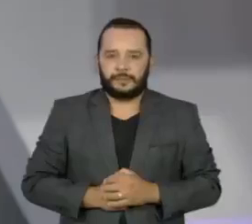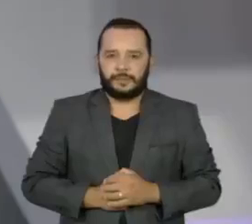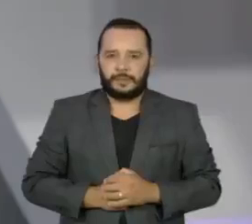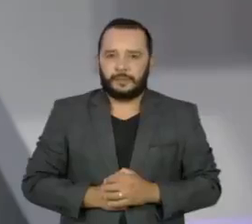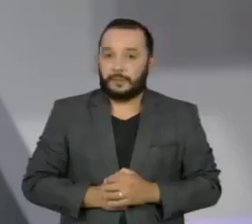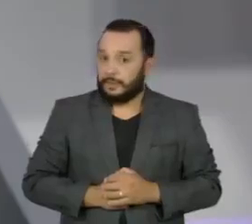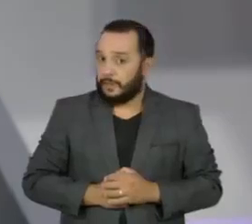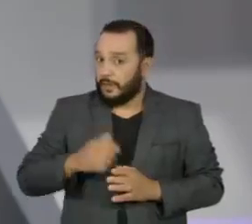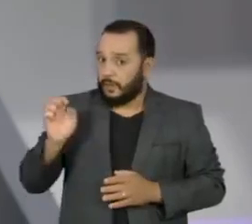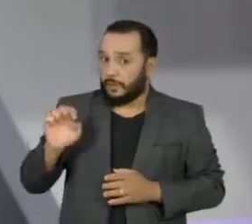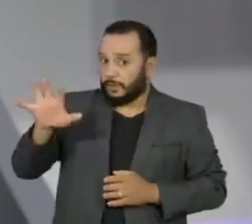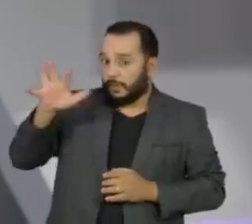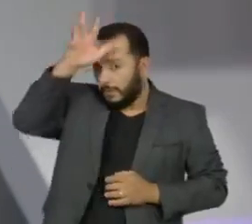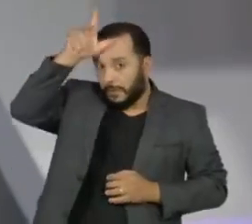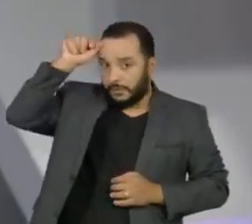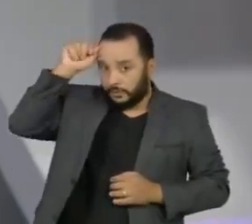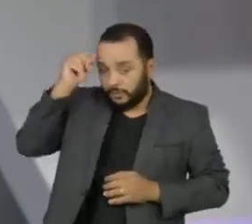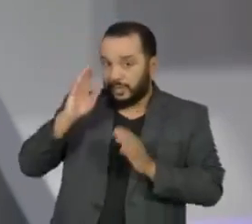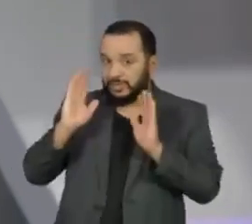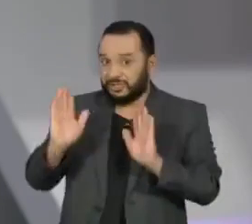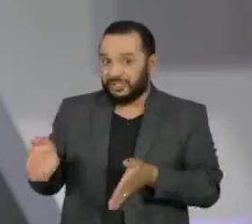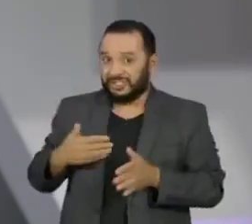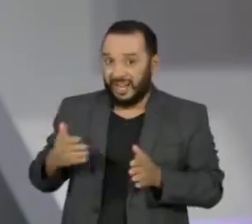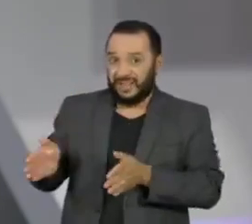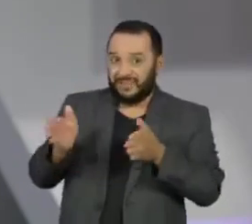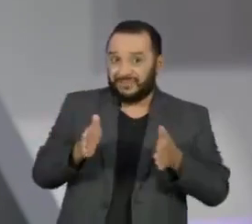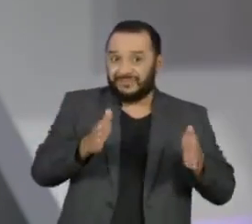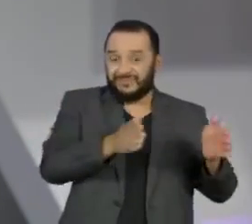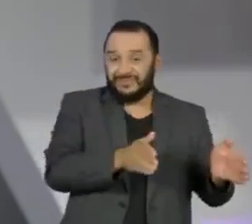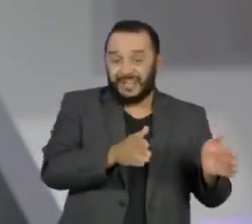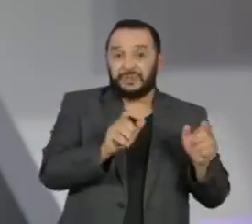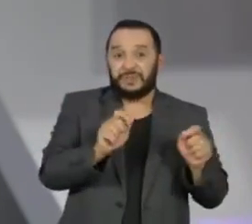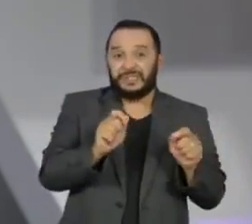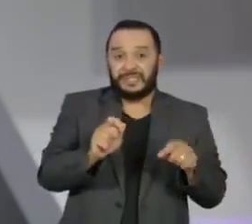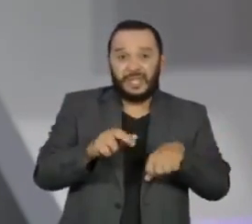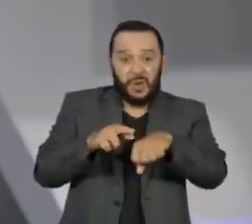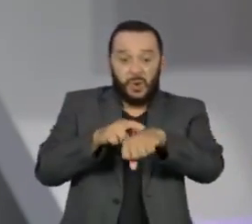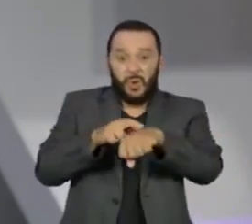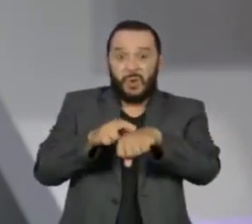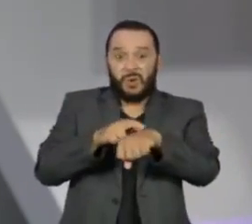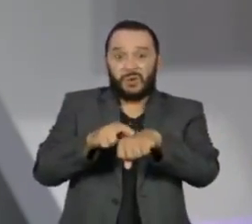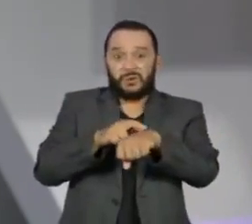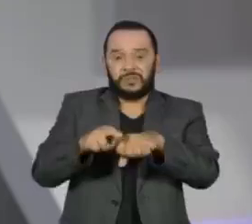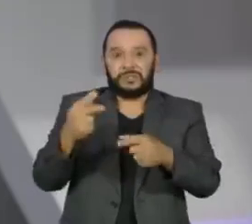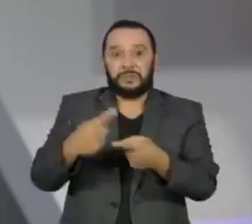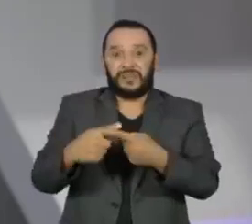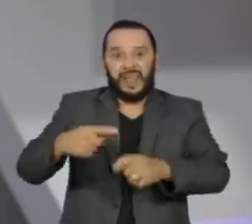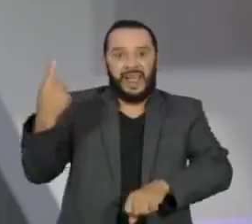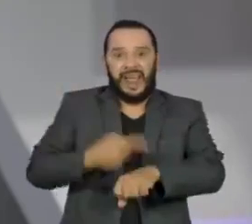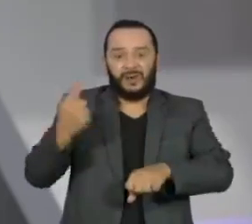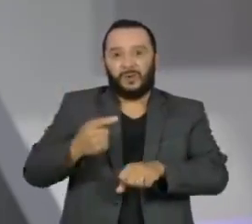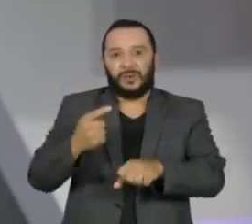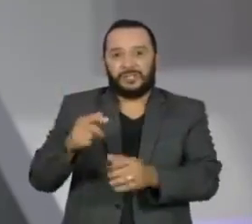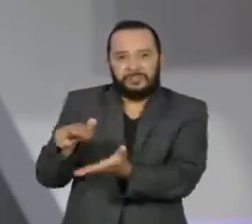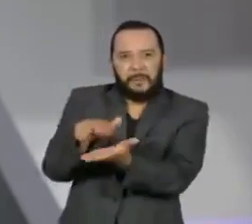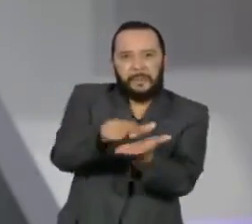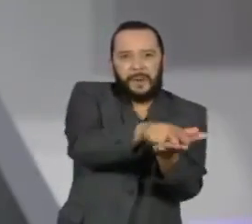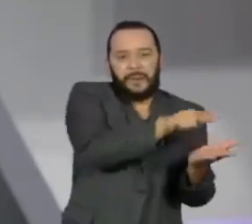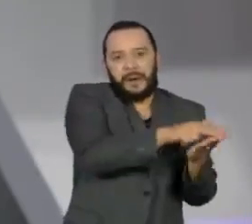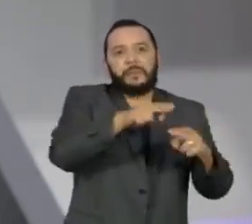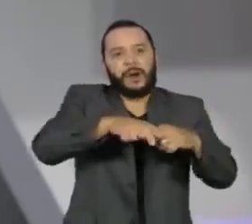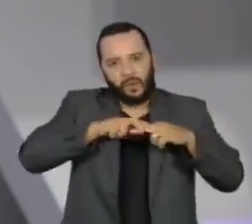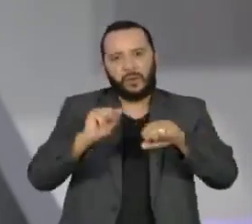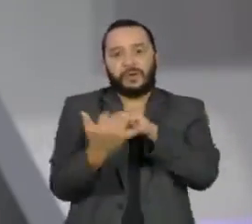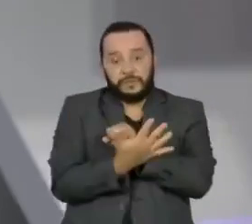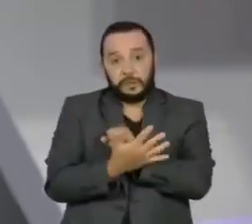O estado do Amazonas entrou na fase roxa ao bater recorde de internações pelo coronavírus. Dois hospitais em